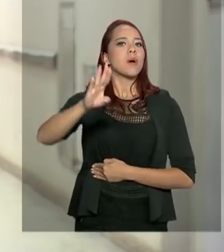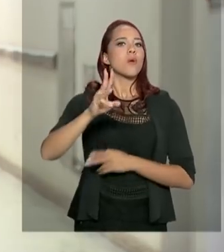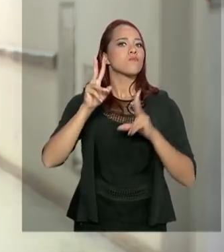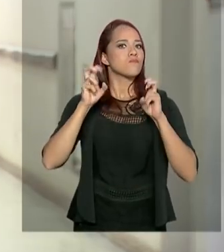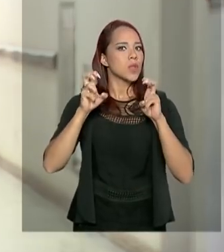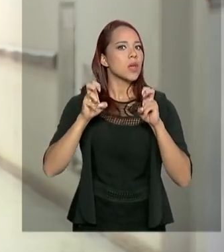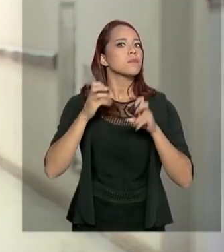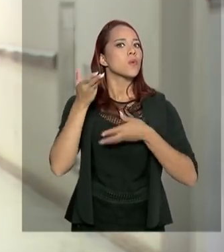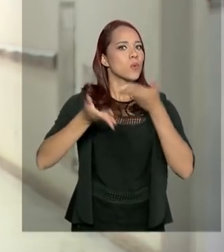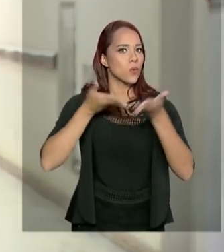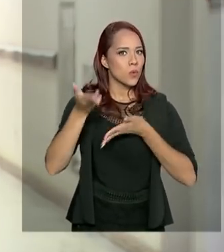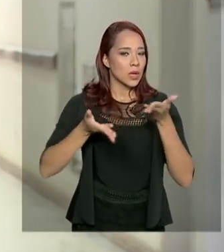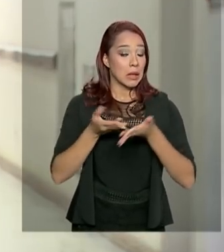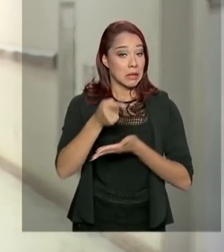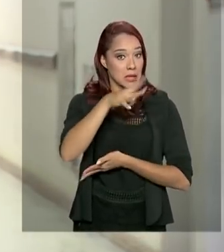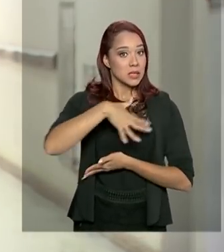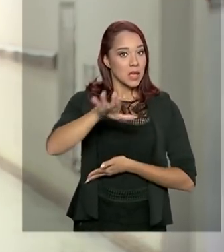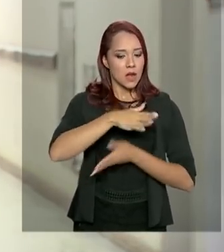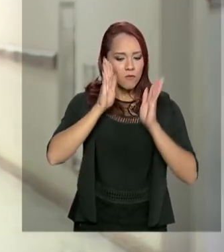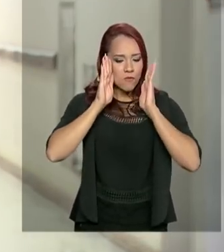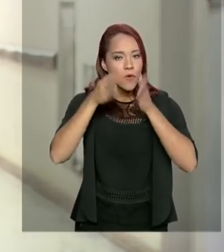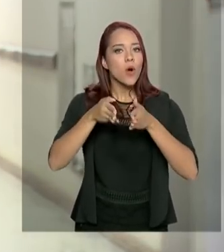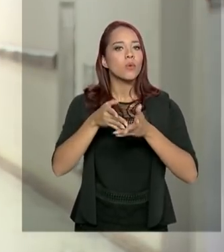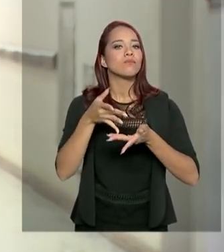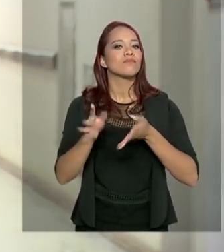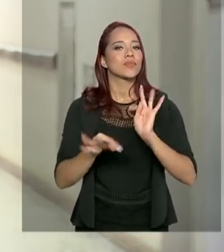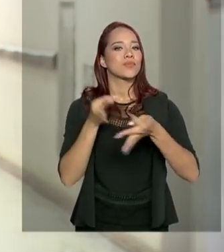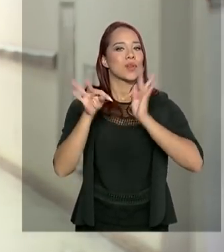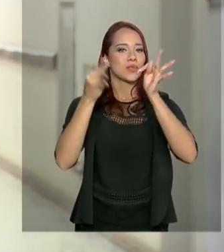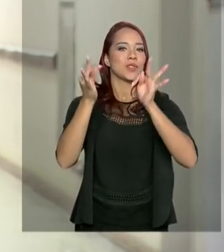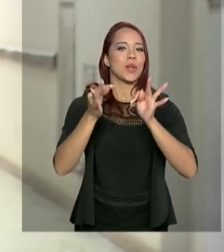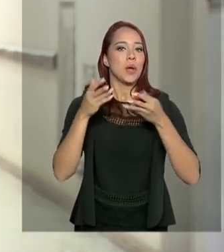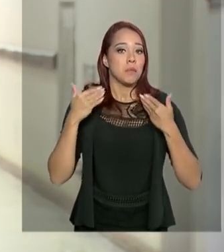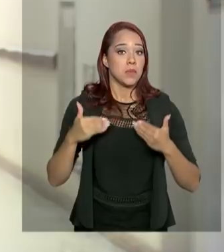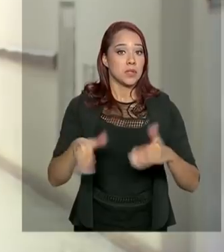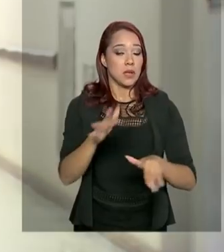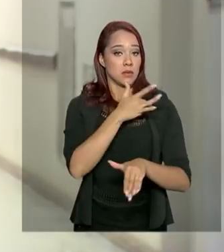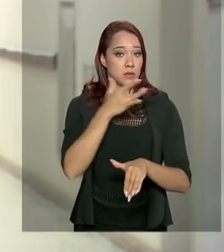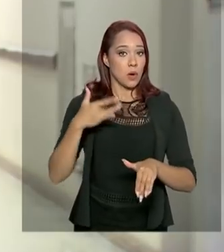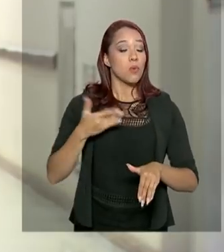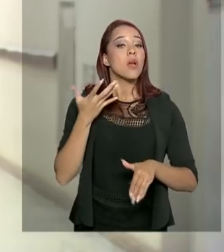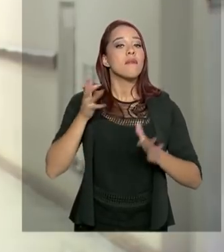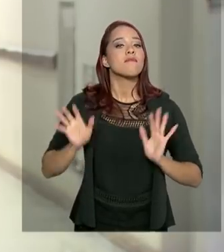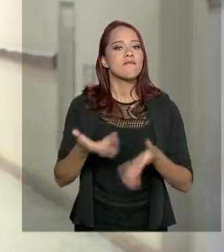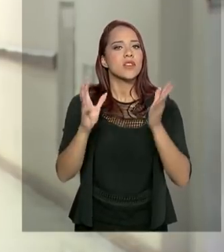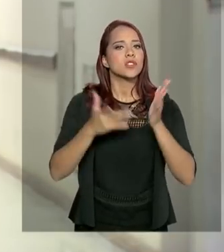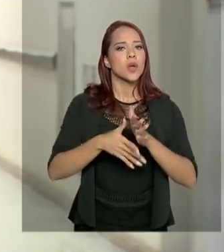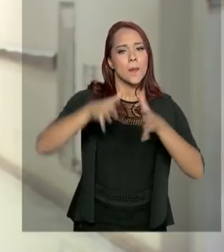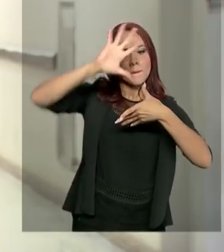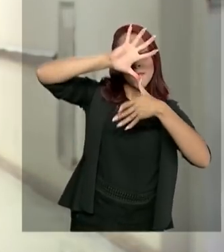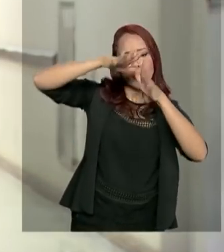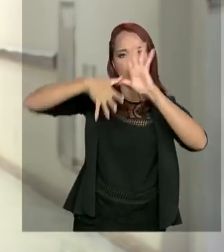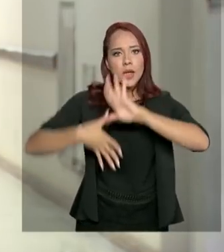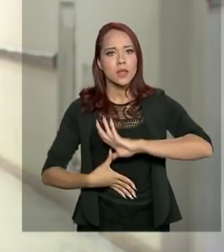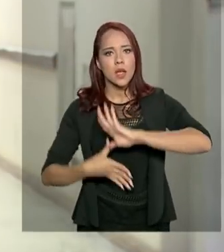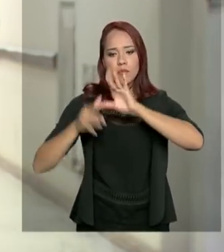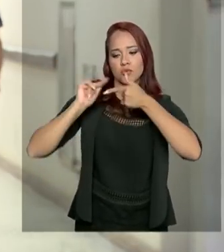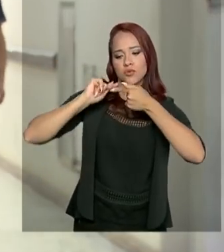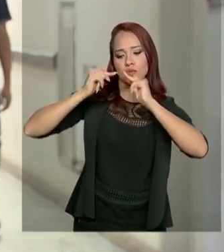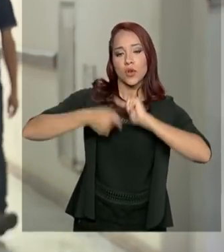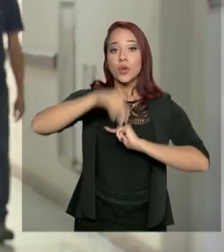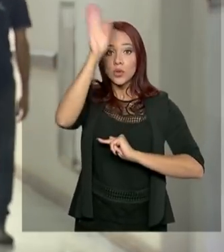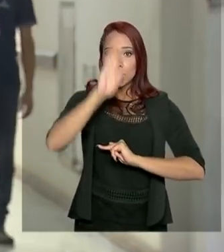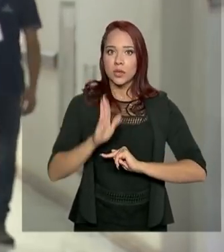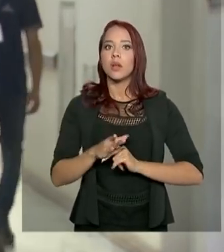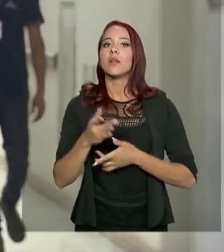tratados. E nessa área, o foco será a tecnologia. O Ministério da Saúde quer investir no mapeamento do genoma dos brasileiros.